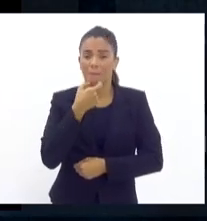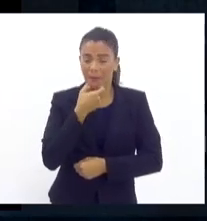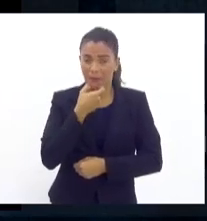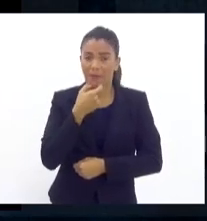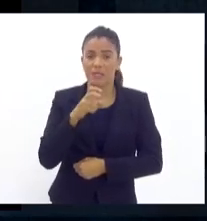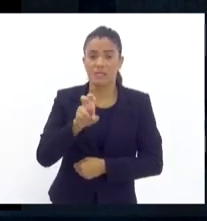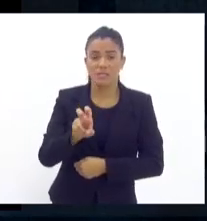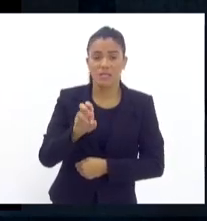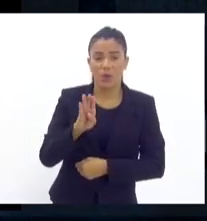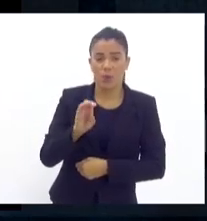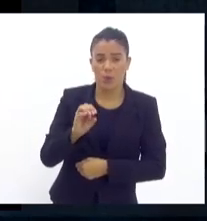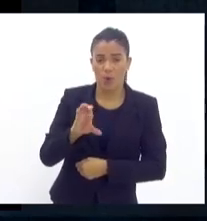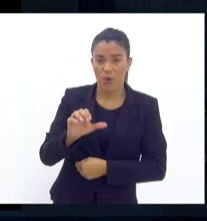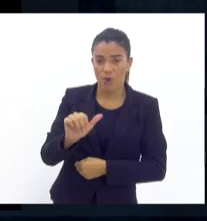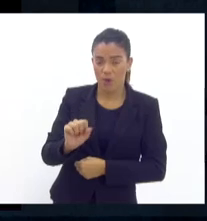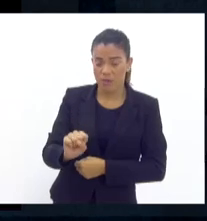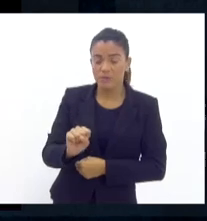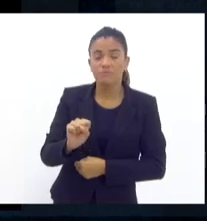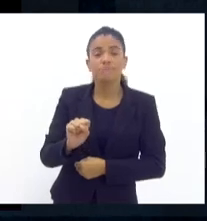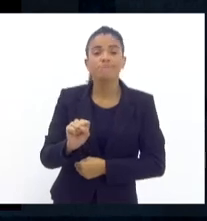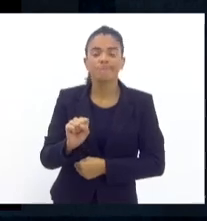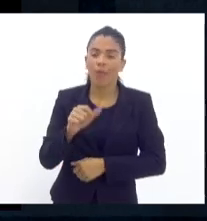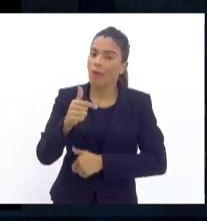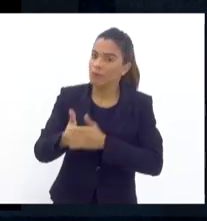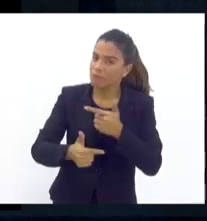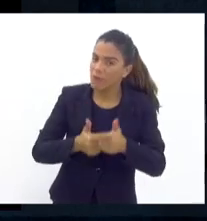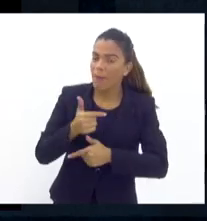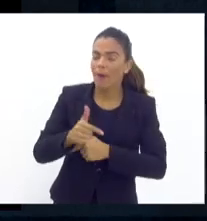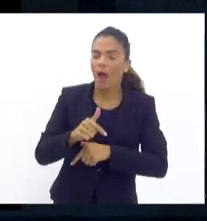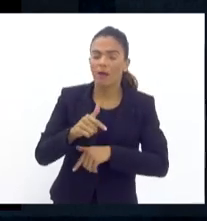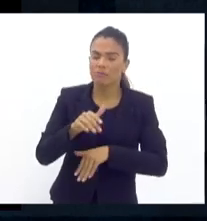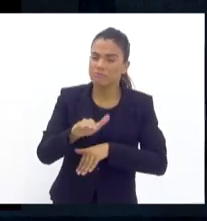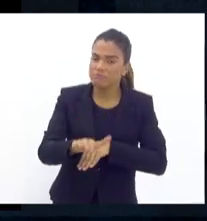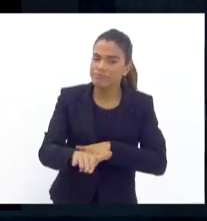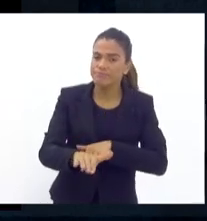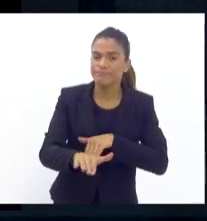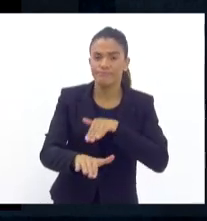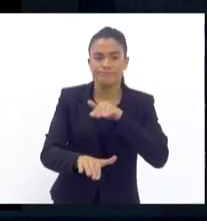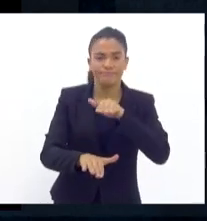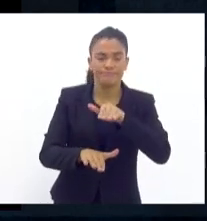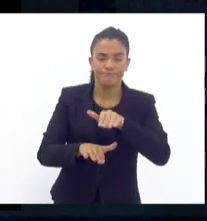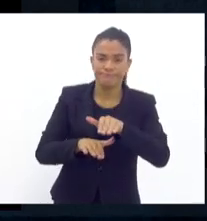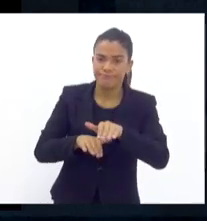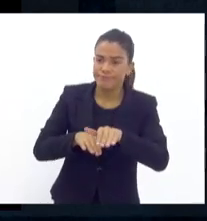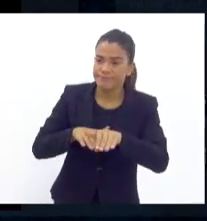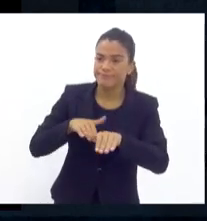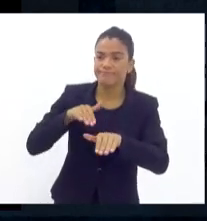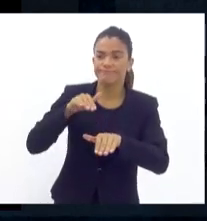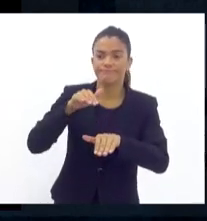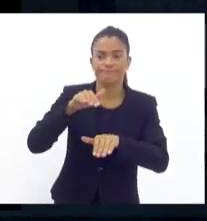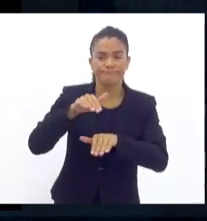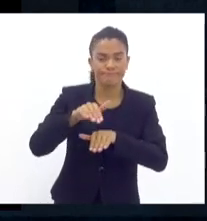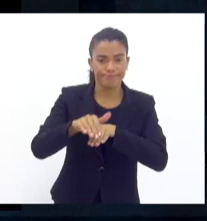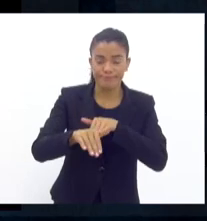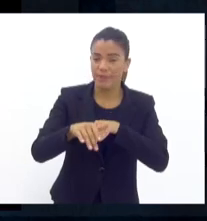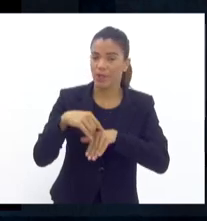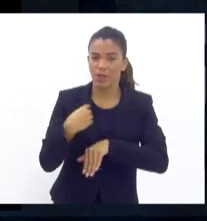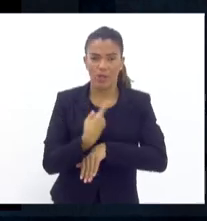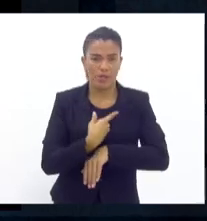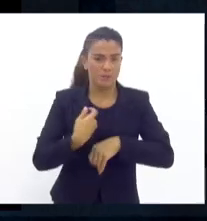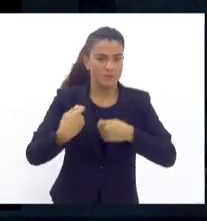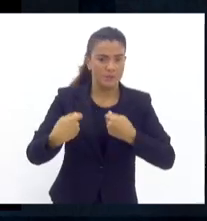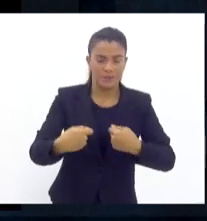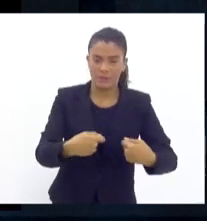Bocas. É um trabalho que ele é devagar, porque a gente precisa seguir